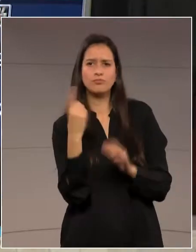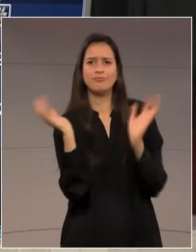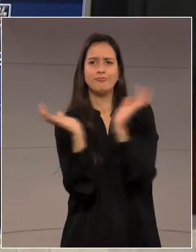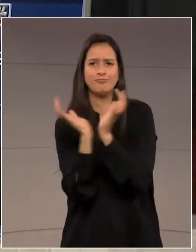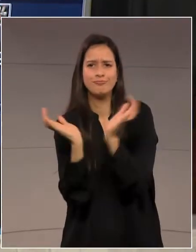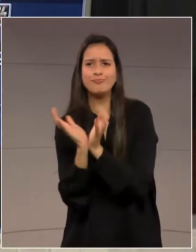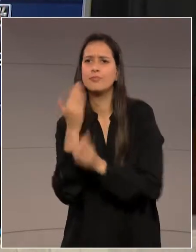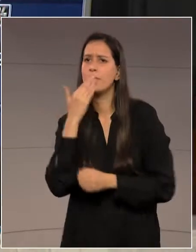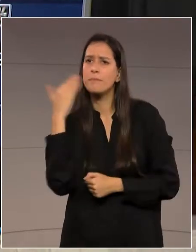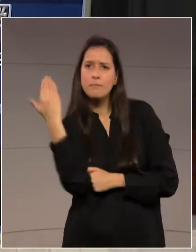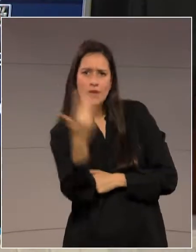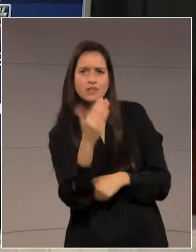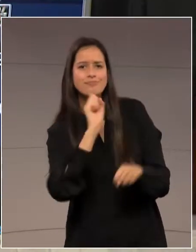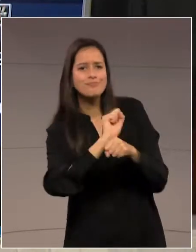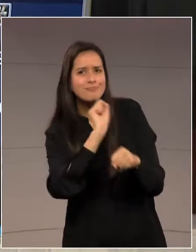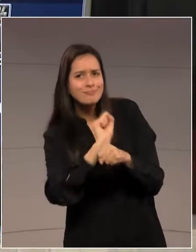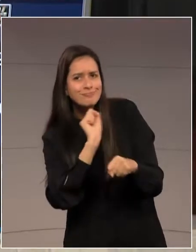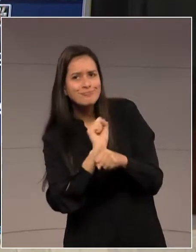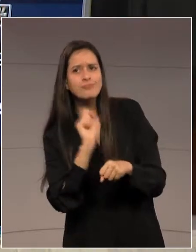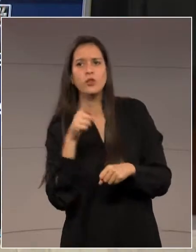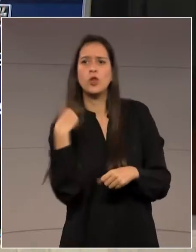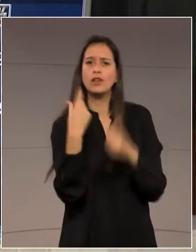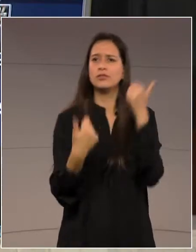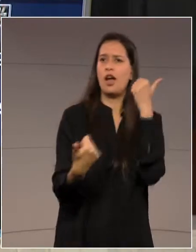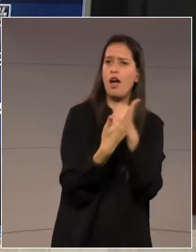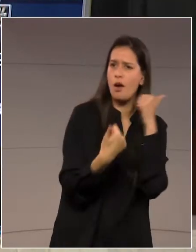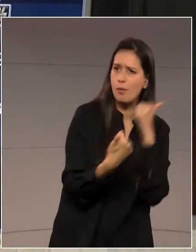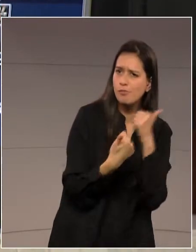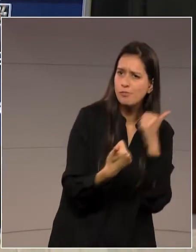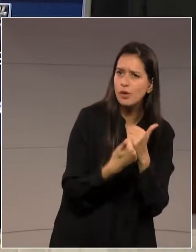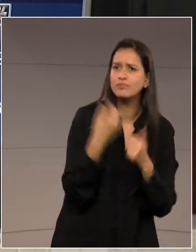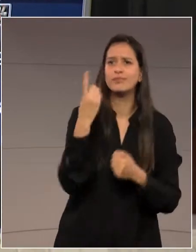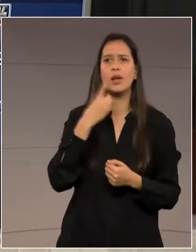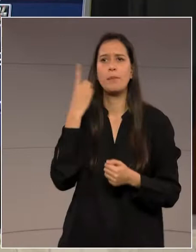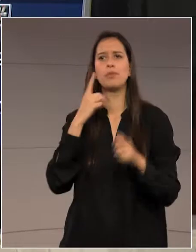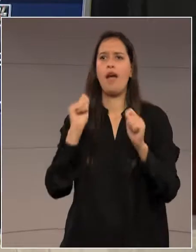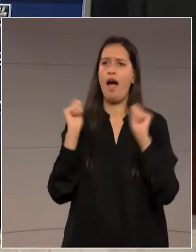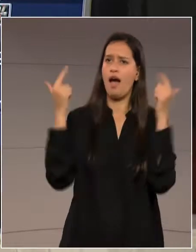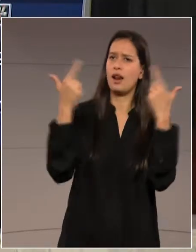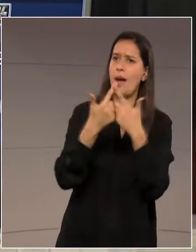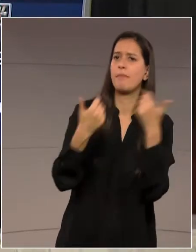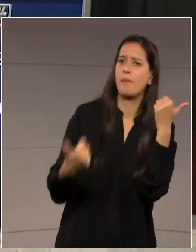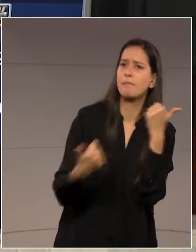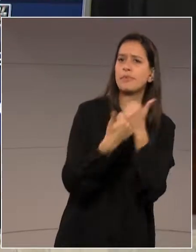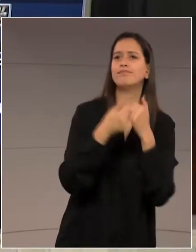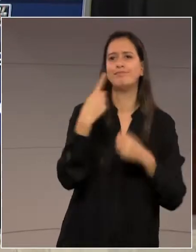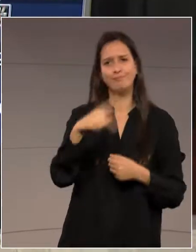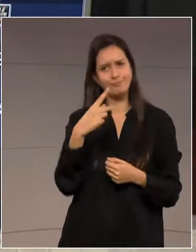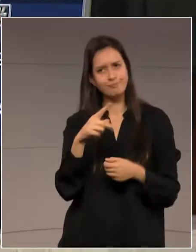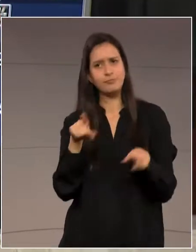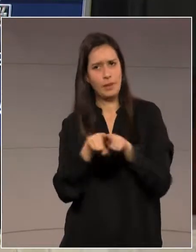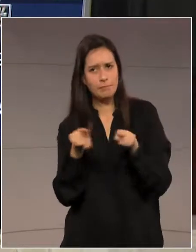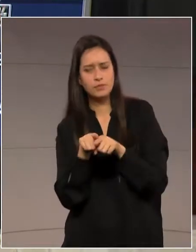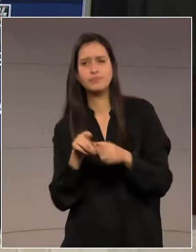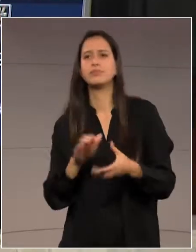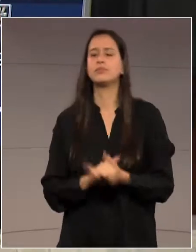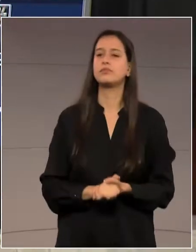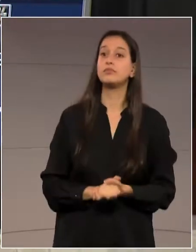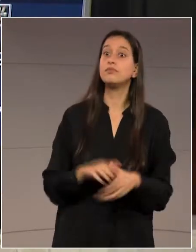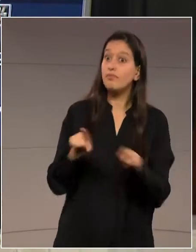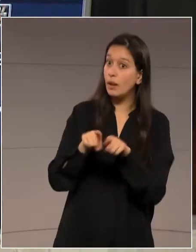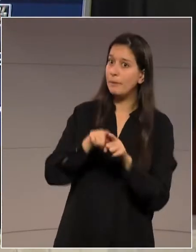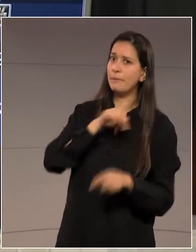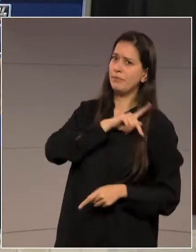penitenciários com o apoio unânime desta Assembleia Legislativa. Também, senhor presidente do Tempo, me